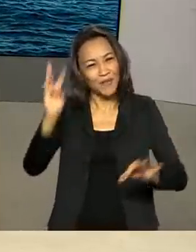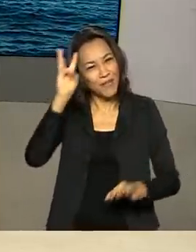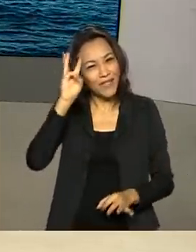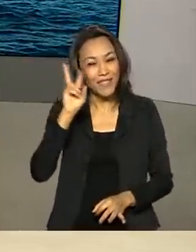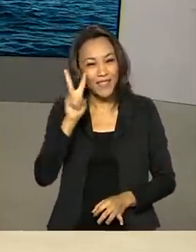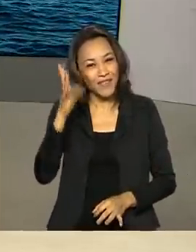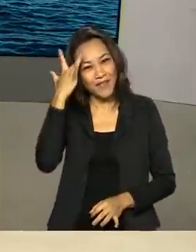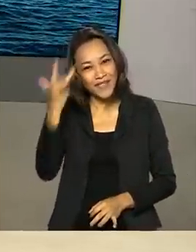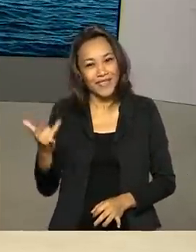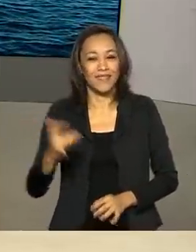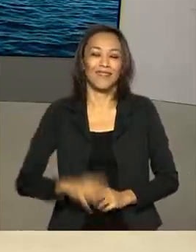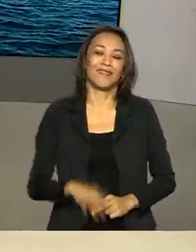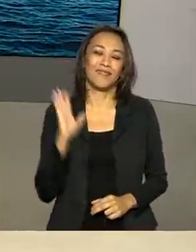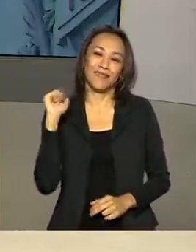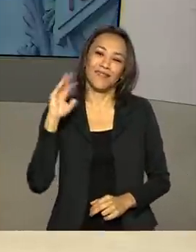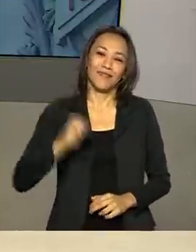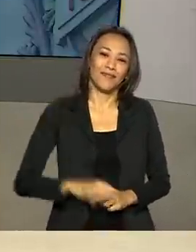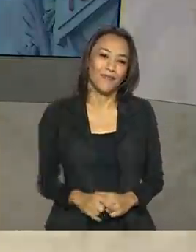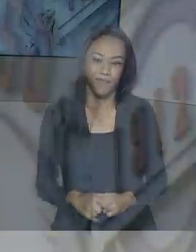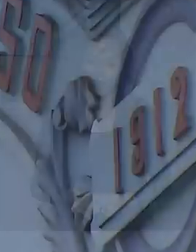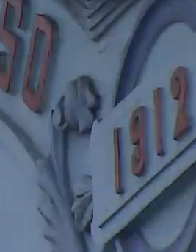a encontrar amanhã. Tchau, tchau.